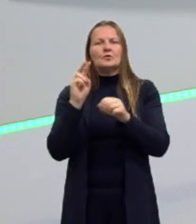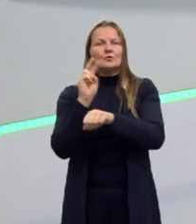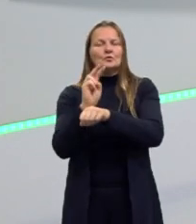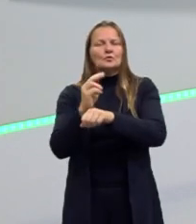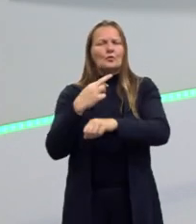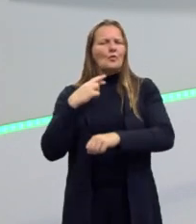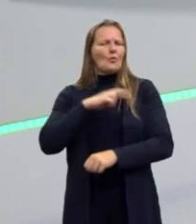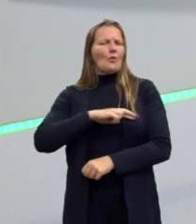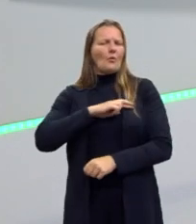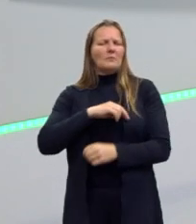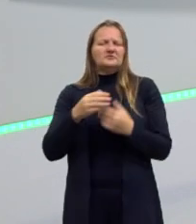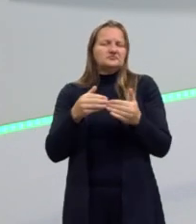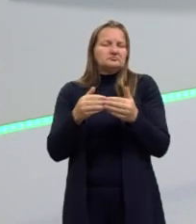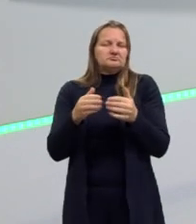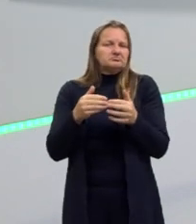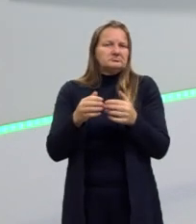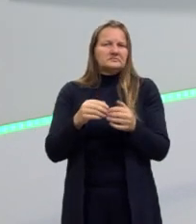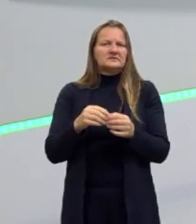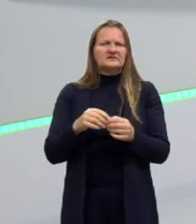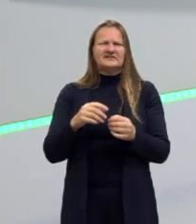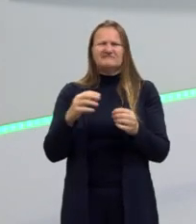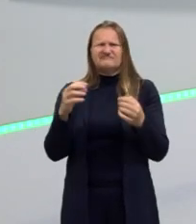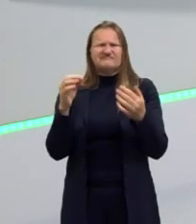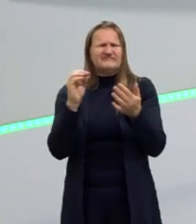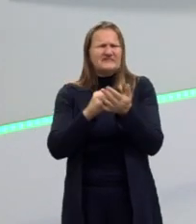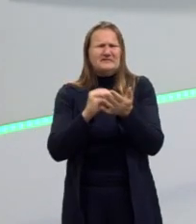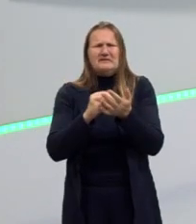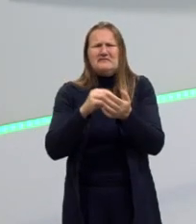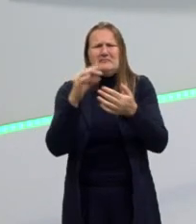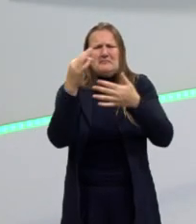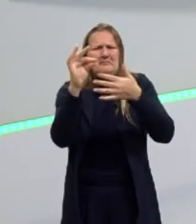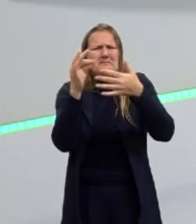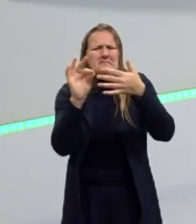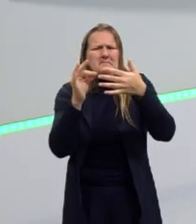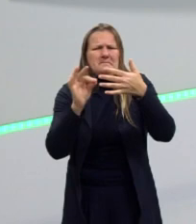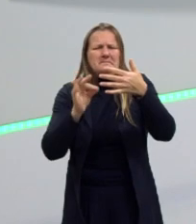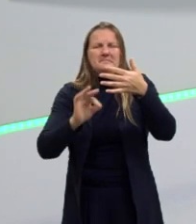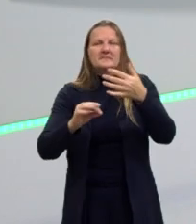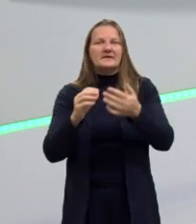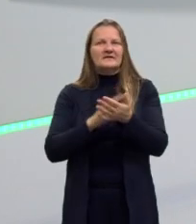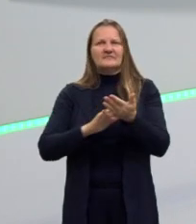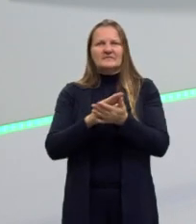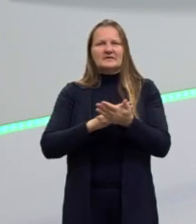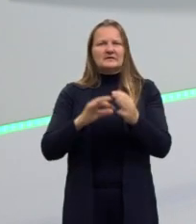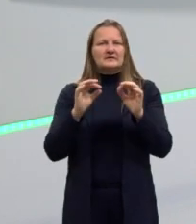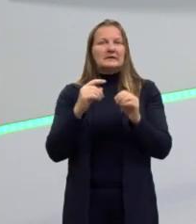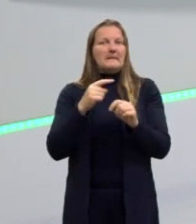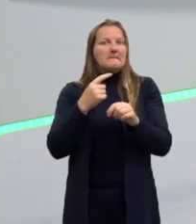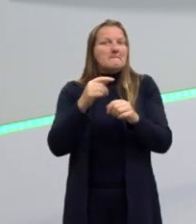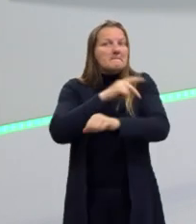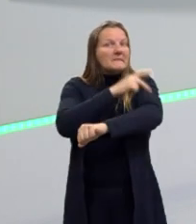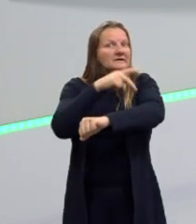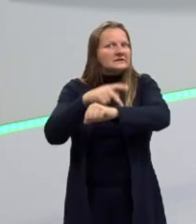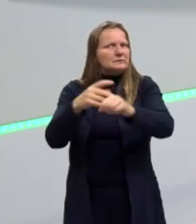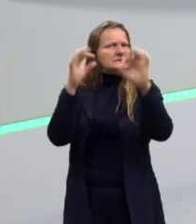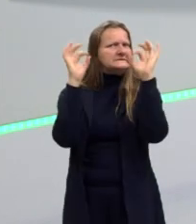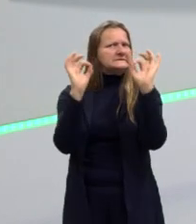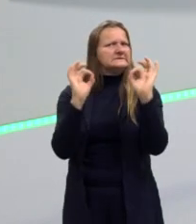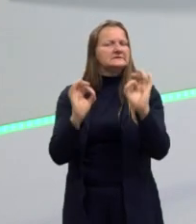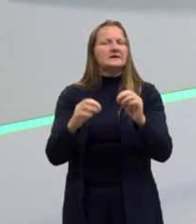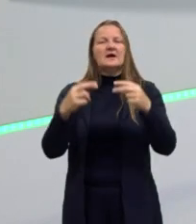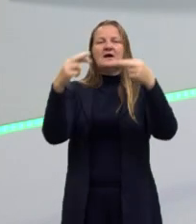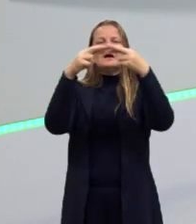romântica, para eles a poesia romântica era descuidada, ela não era bem feita. Por quê? Porque muitas vezes não tinha